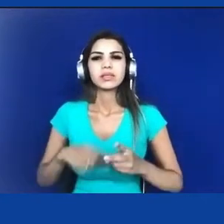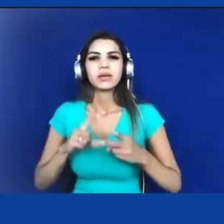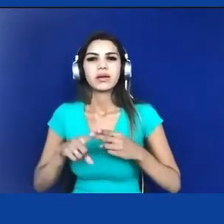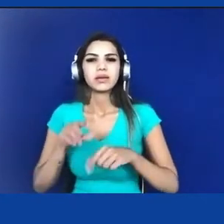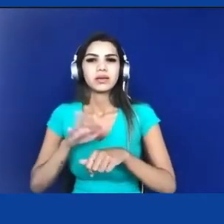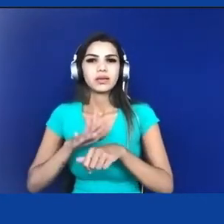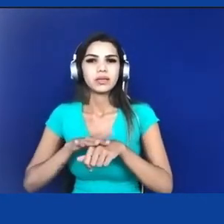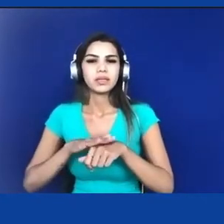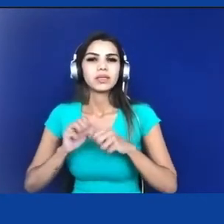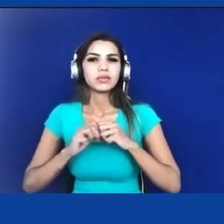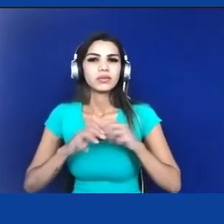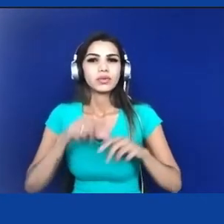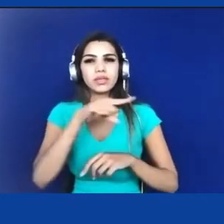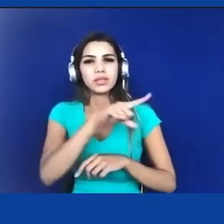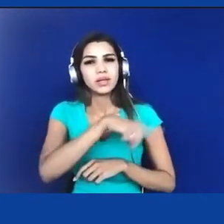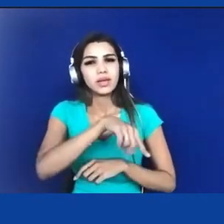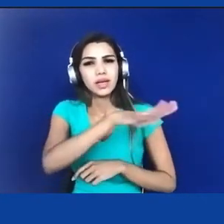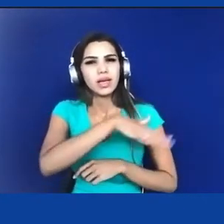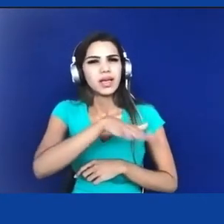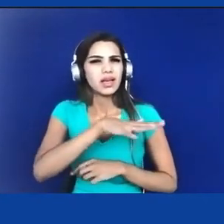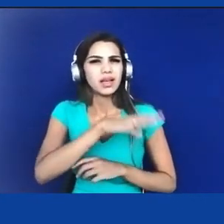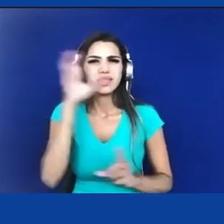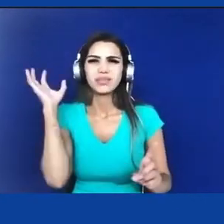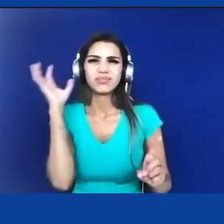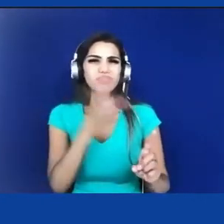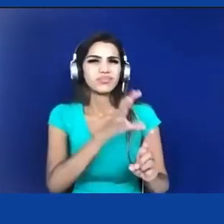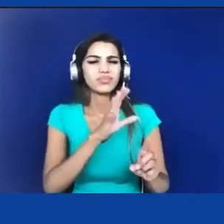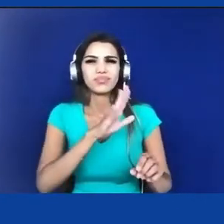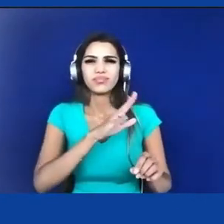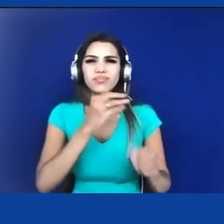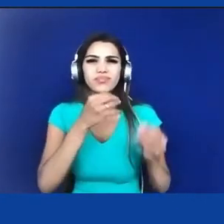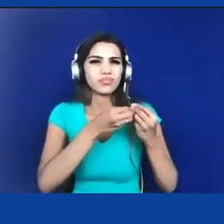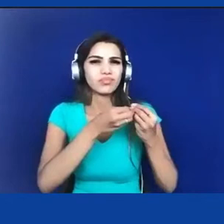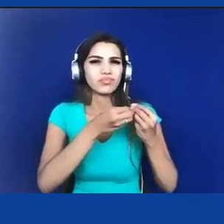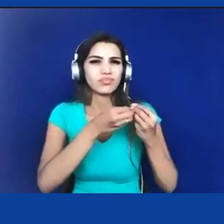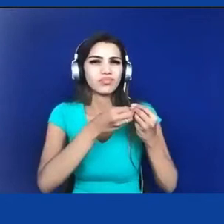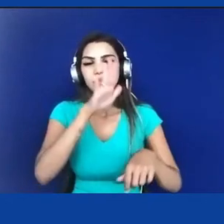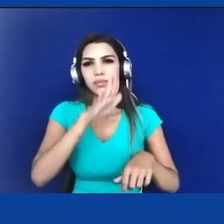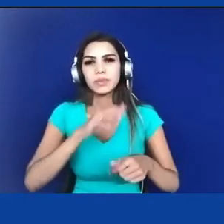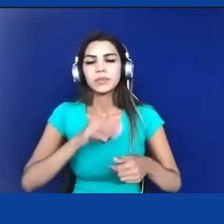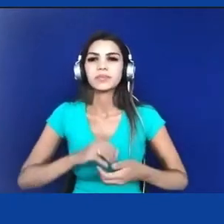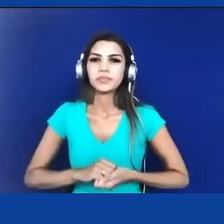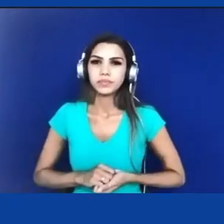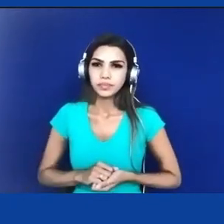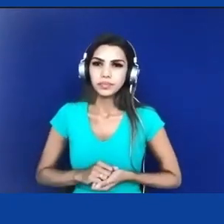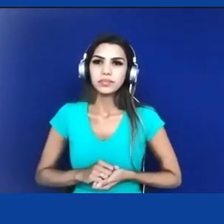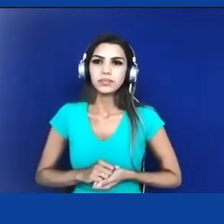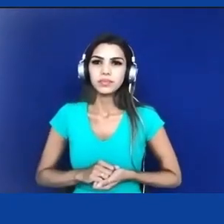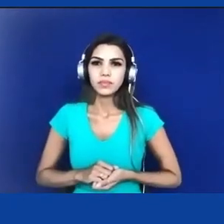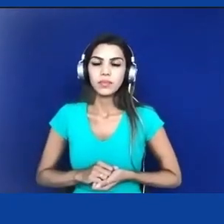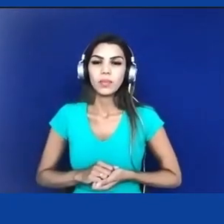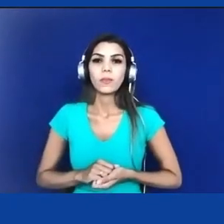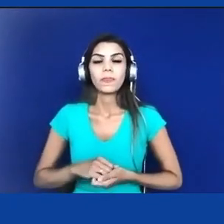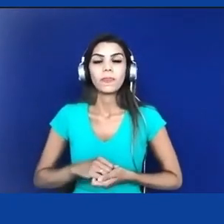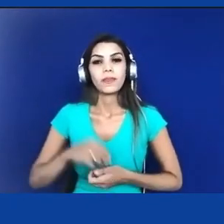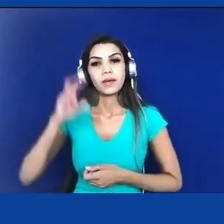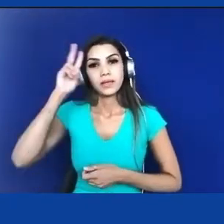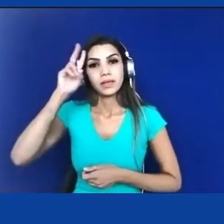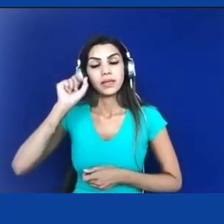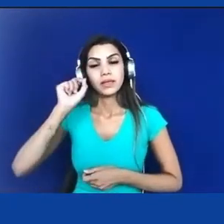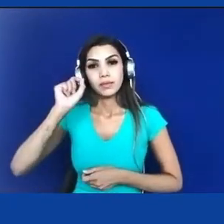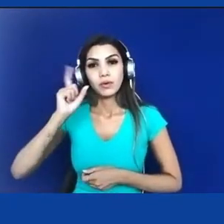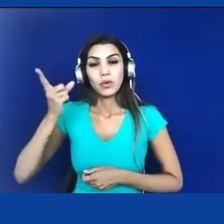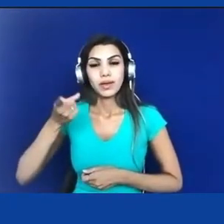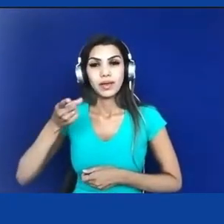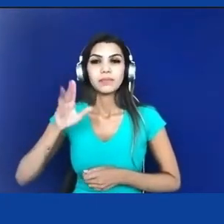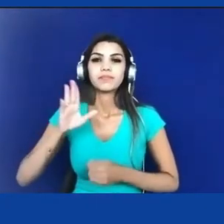ela nos lembra que uma empregada doméstica foi a primeira vítima fatal do Covid-19 no Rio de Janeiro em março de